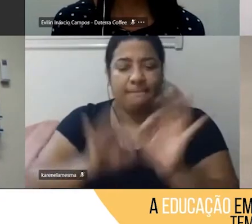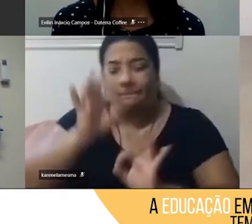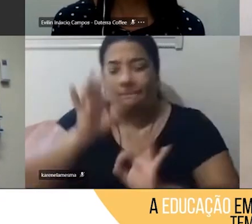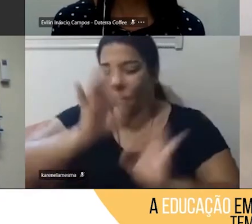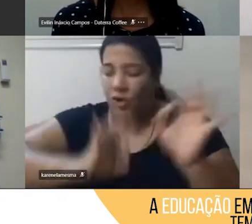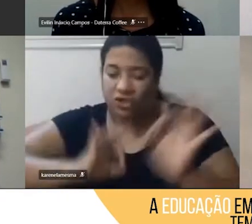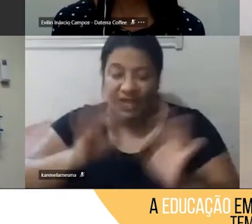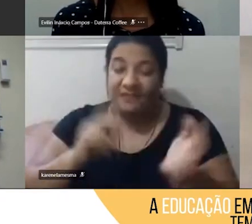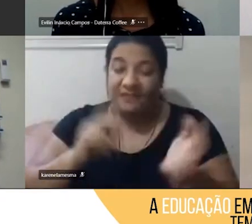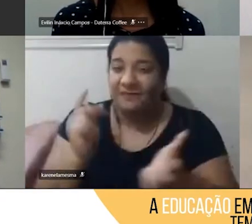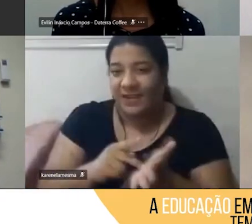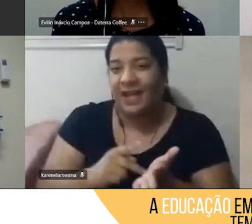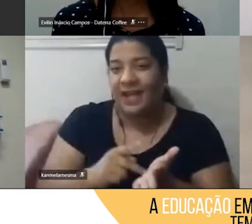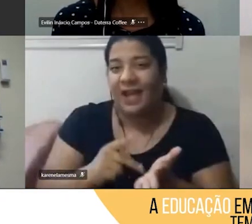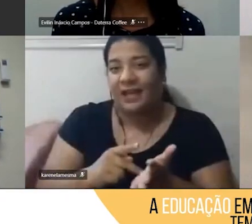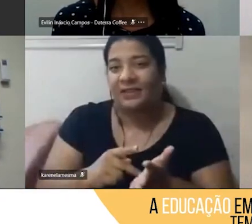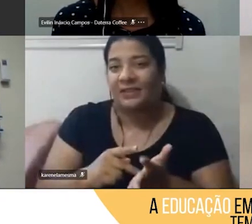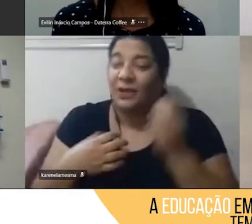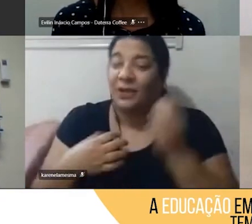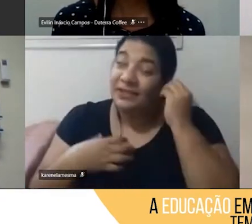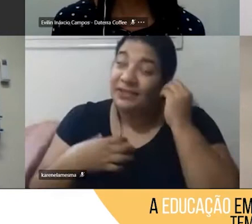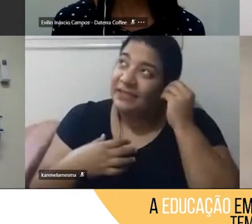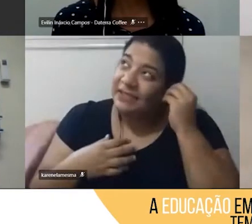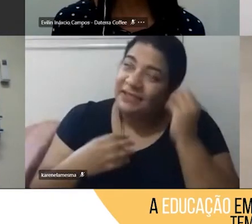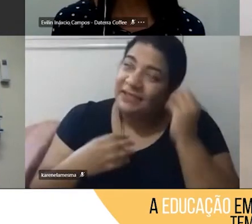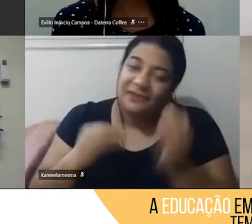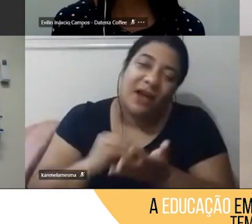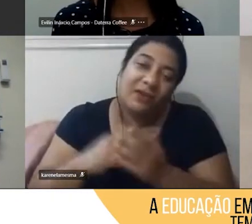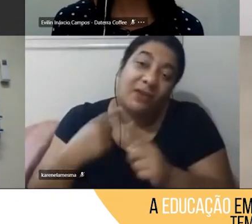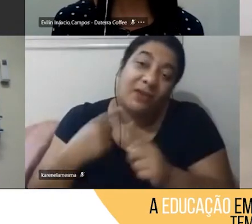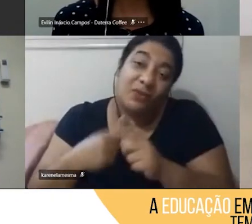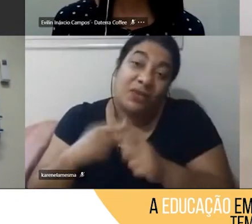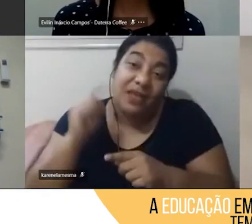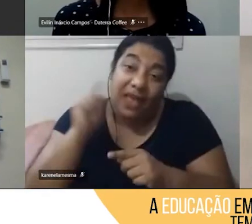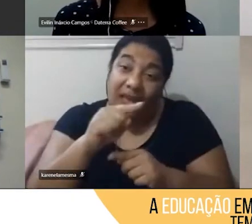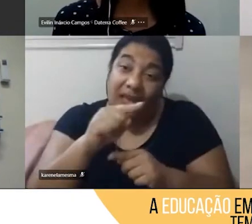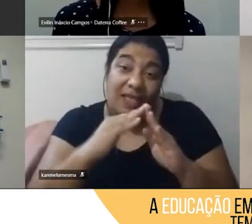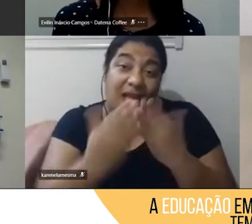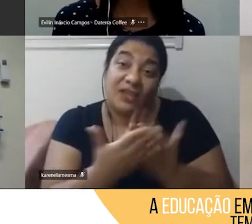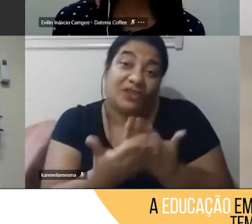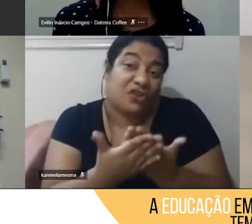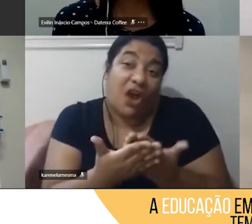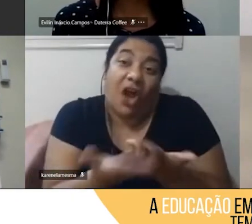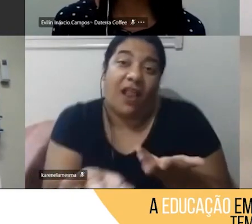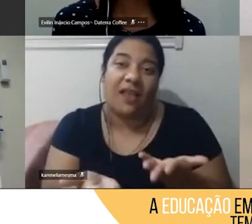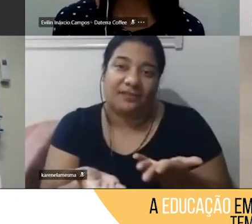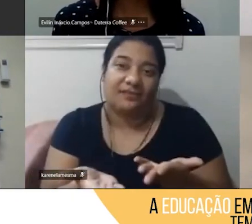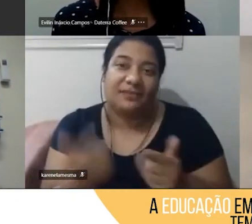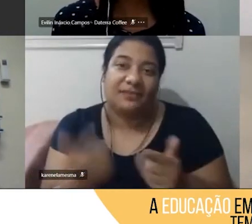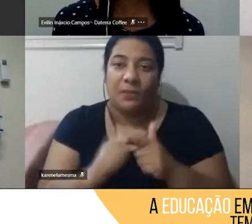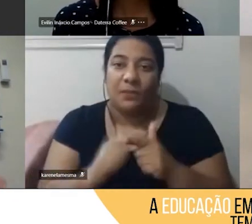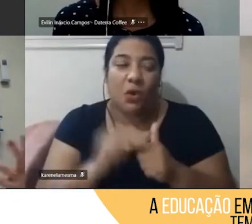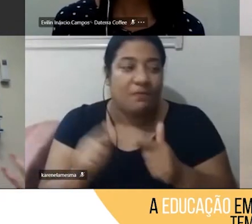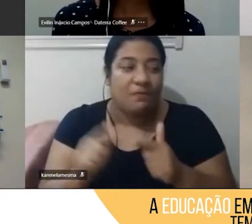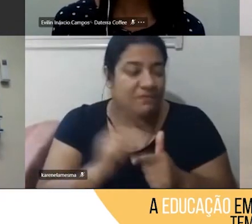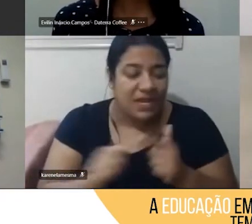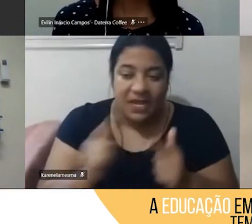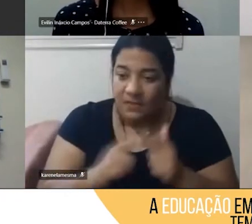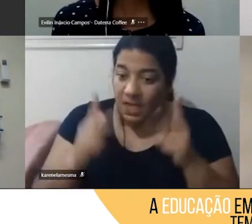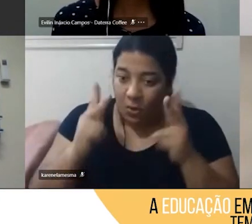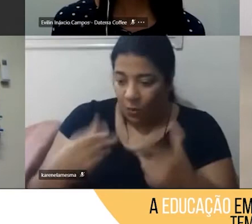é na escola, é ali que ele vai aprender a solucionar problemas da vida real da